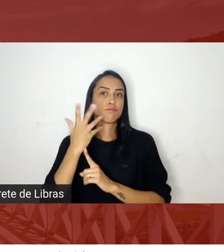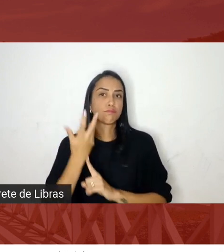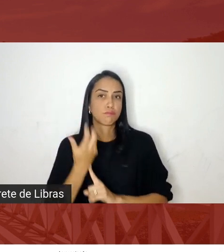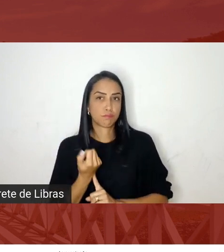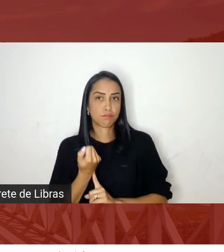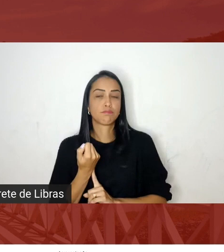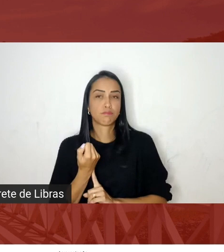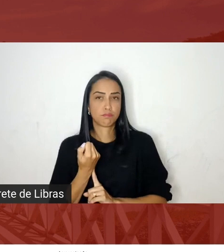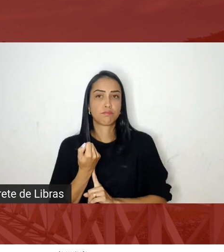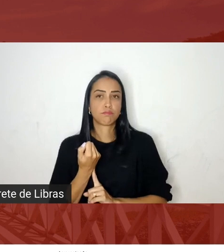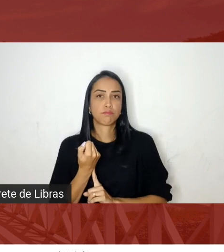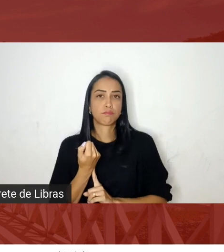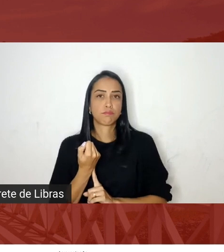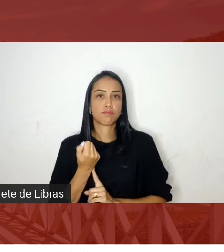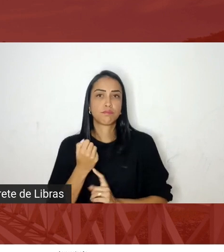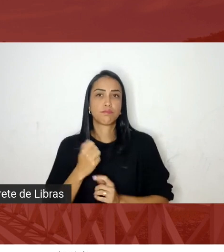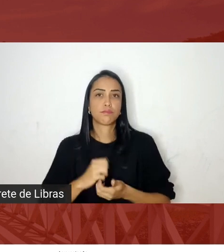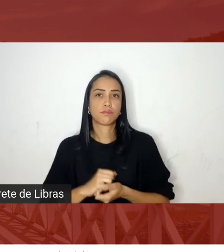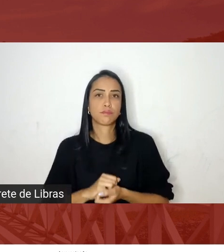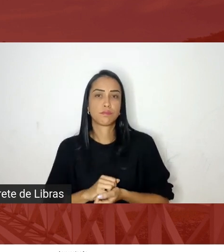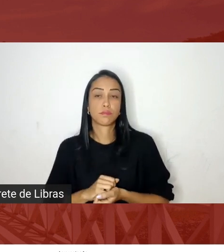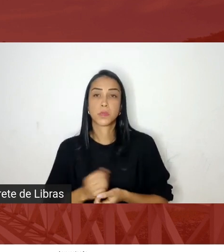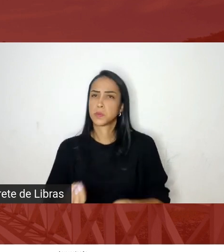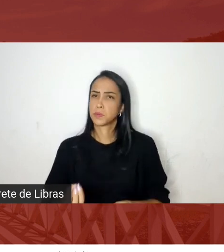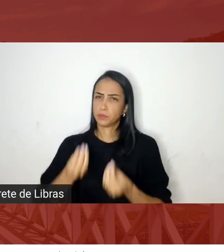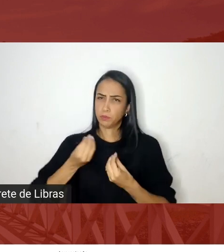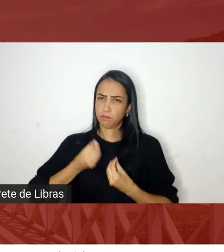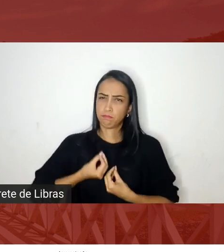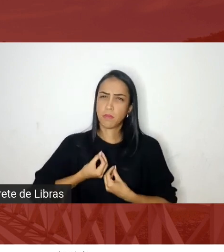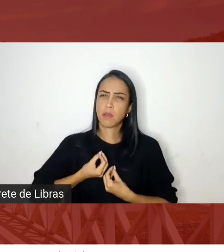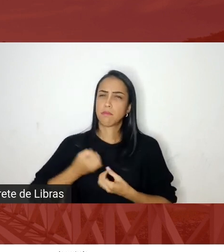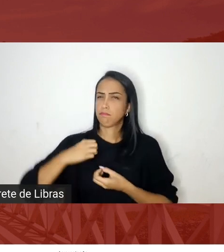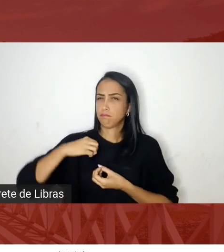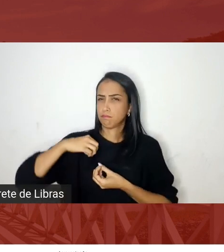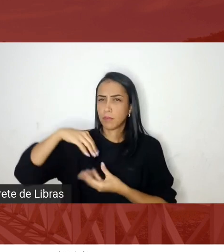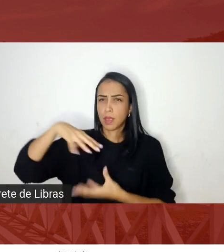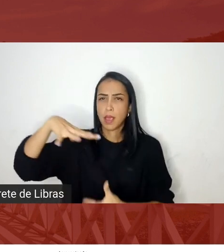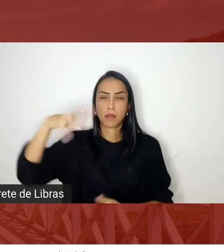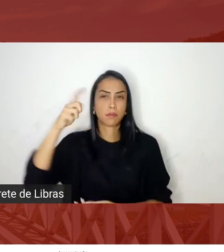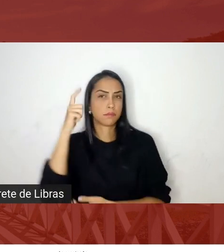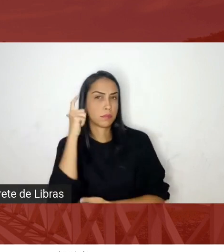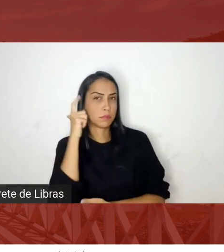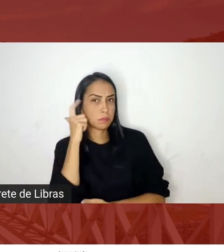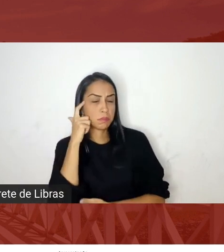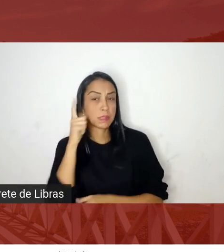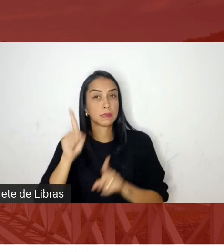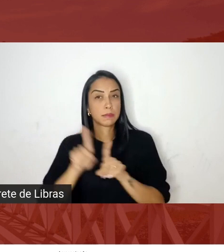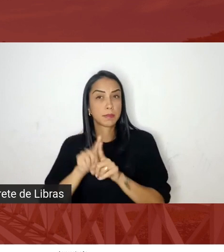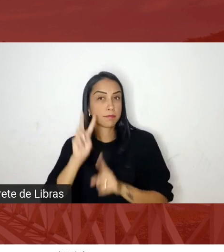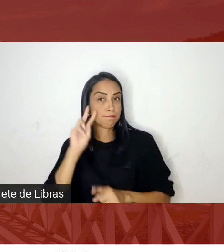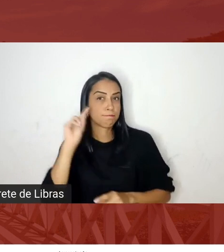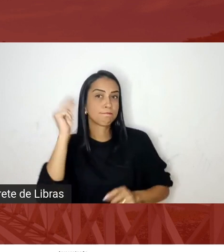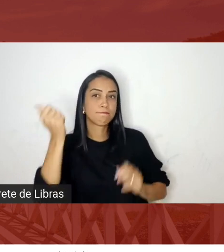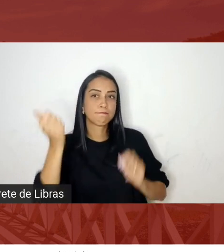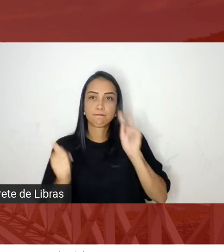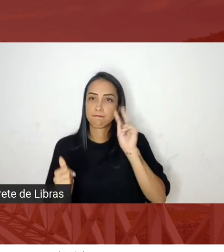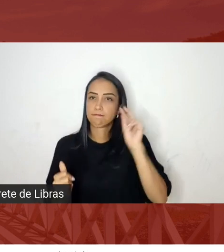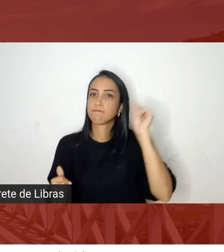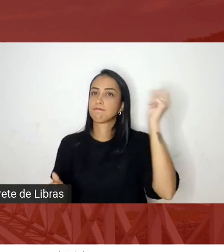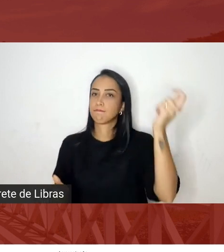o nosso espírito a nossa mente a nossa criatividade a nossa